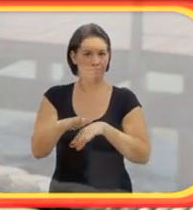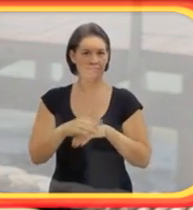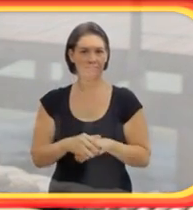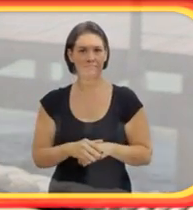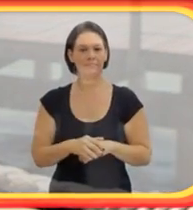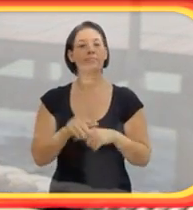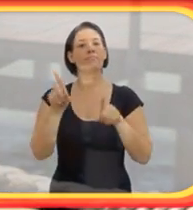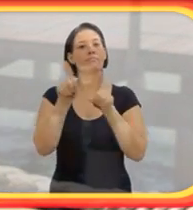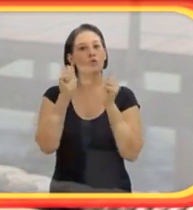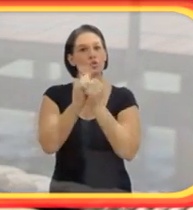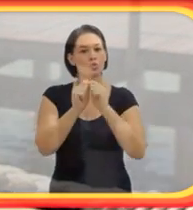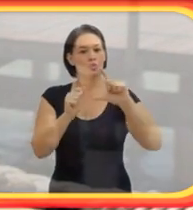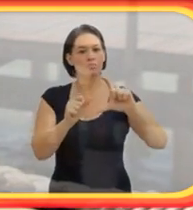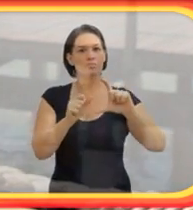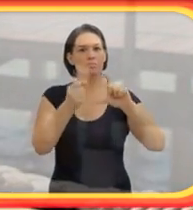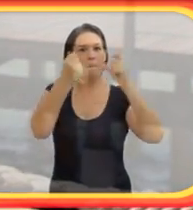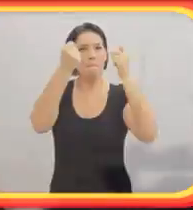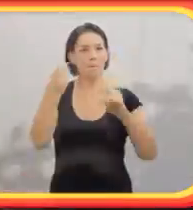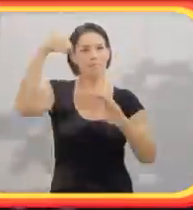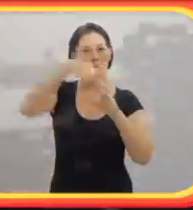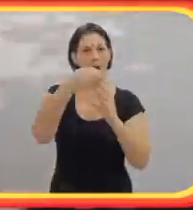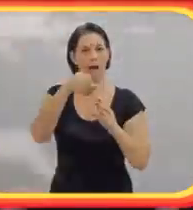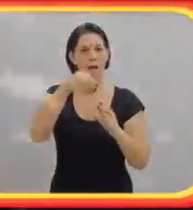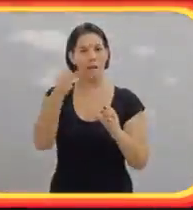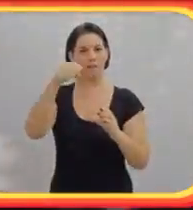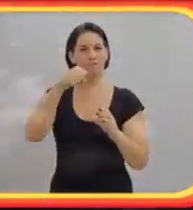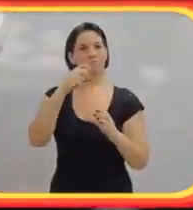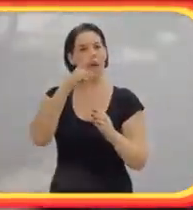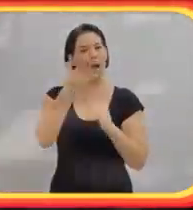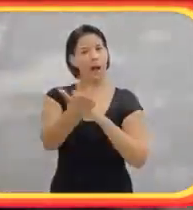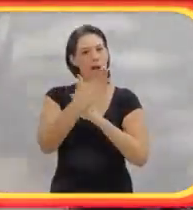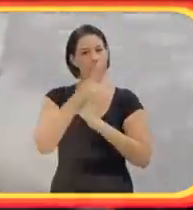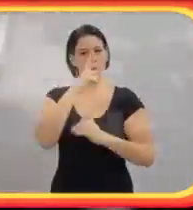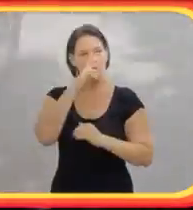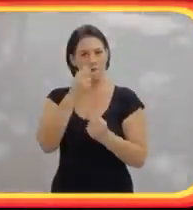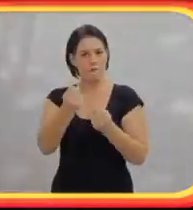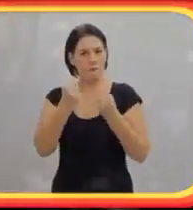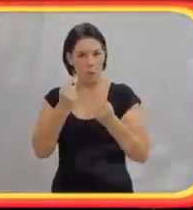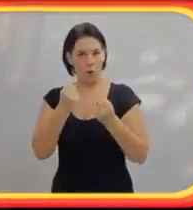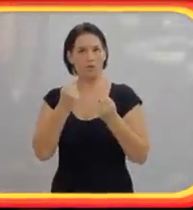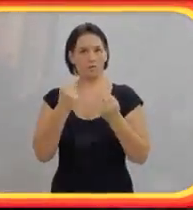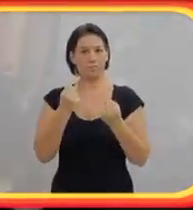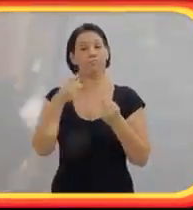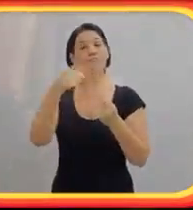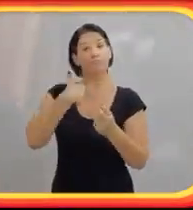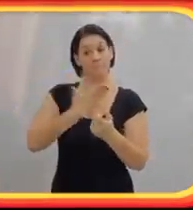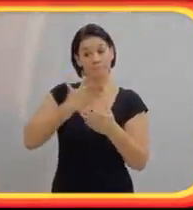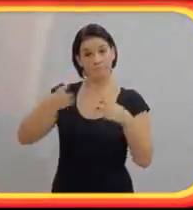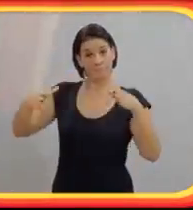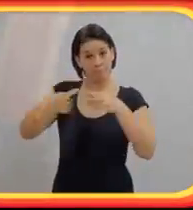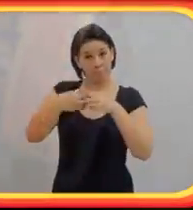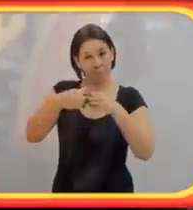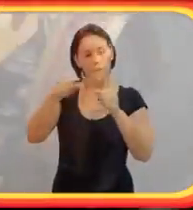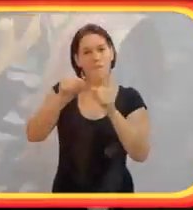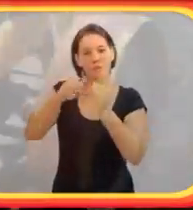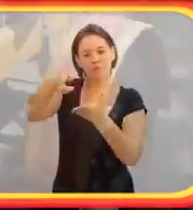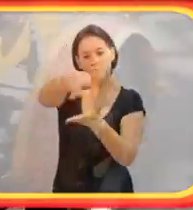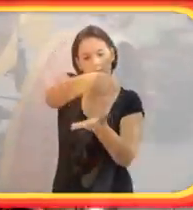os dias, para ter uma força razoável. Eles fizeram uma pista, como se fosse uma pista oval,